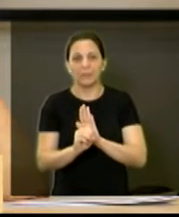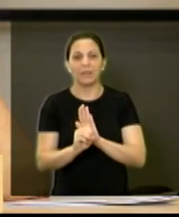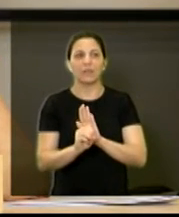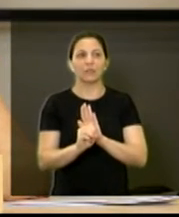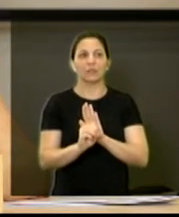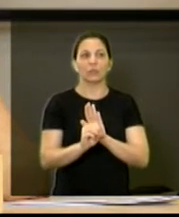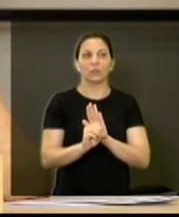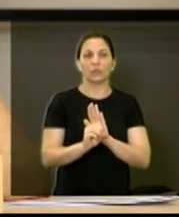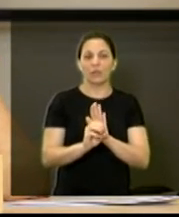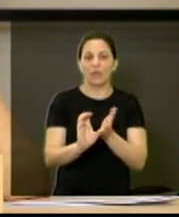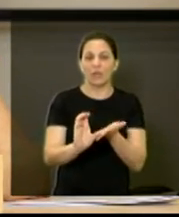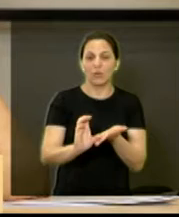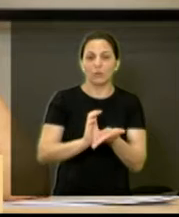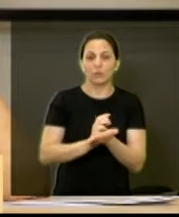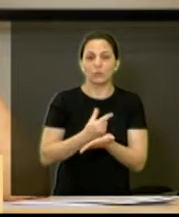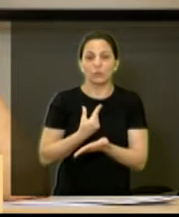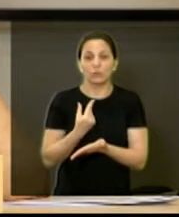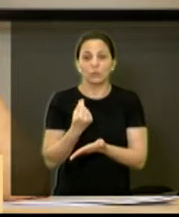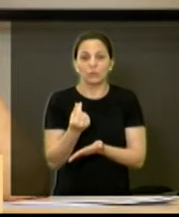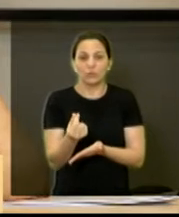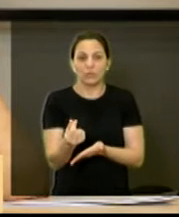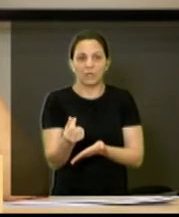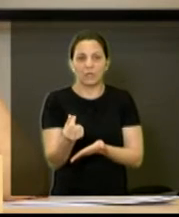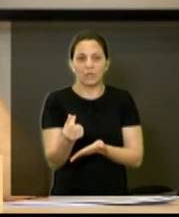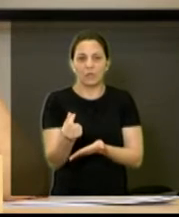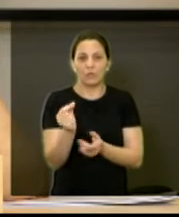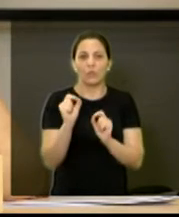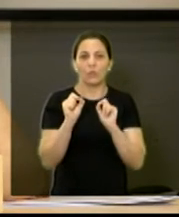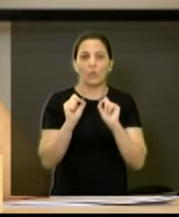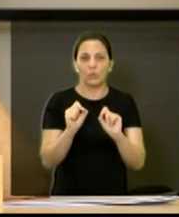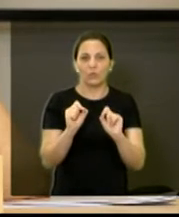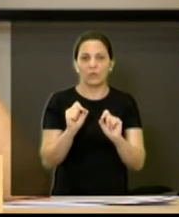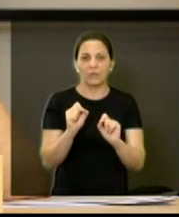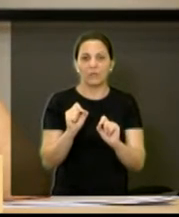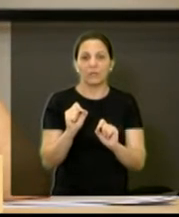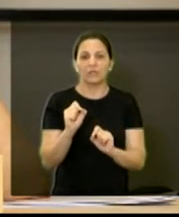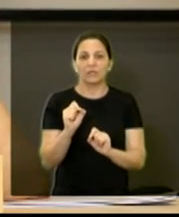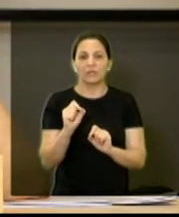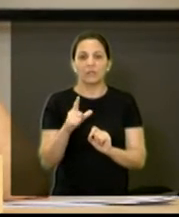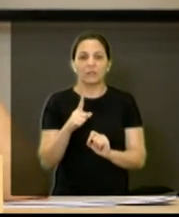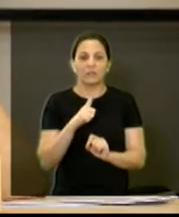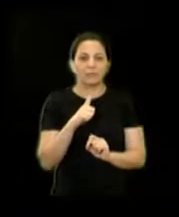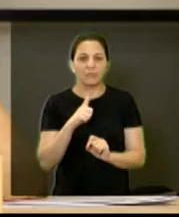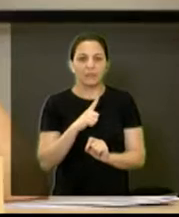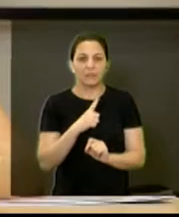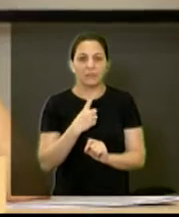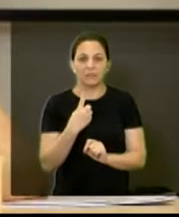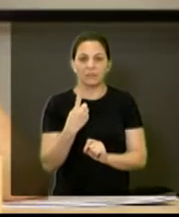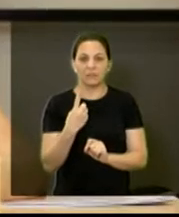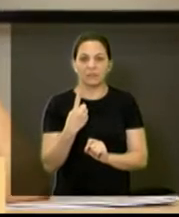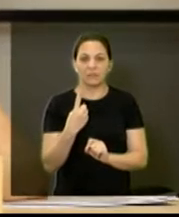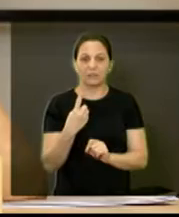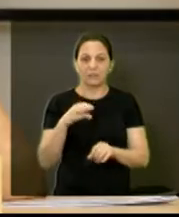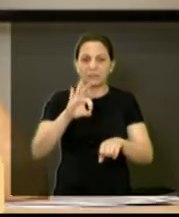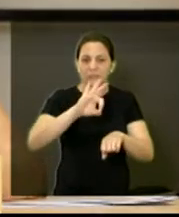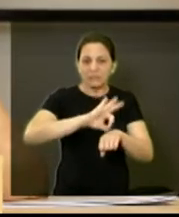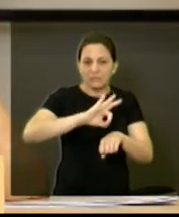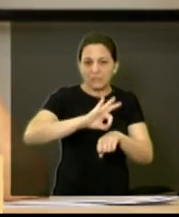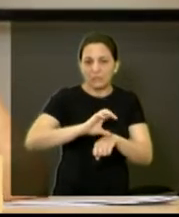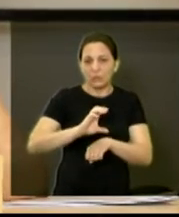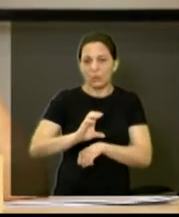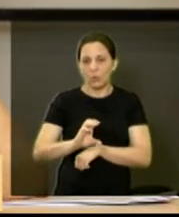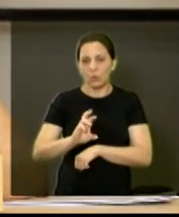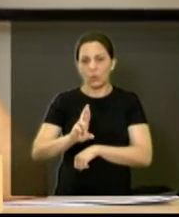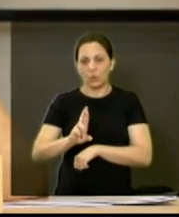recursos financeiros. Então, quando nós temos centros CRAS,